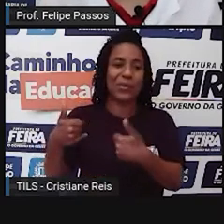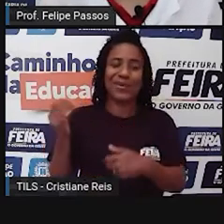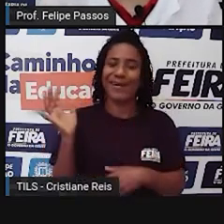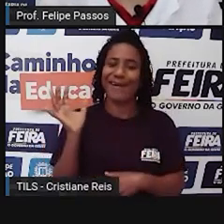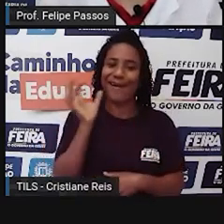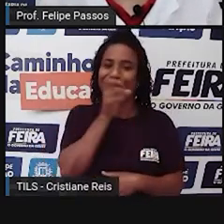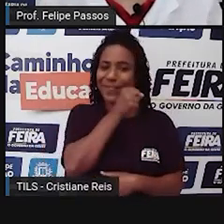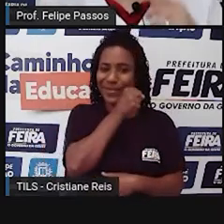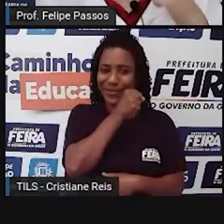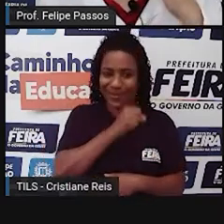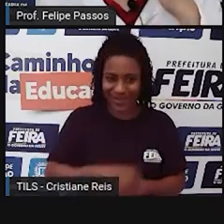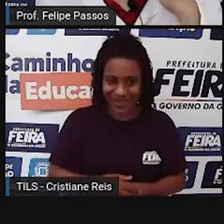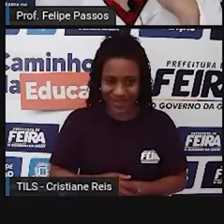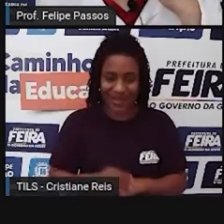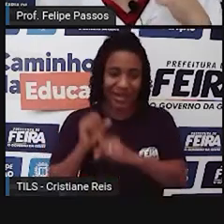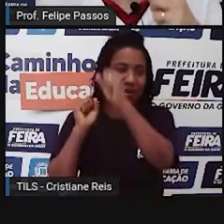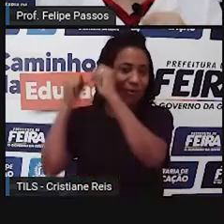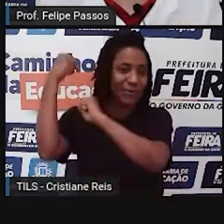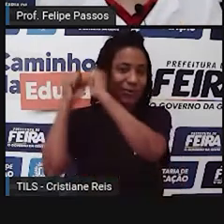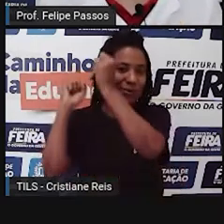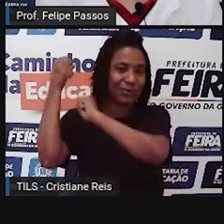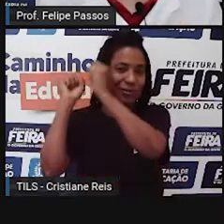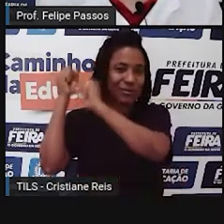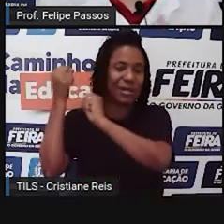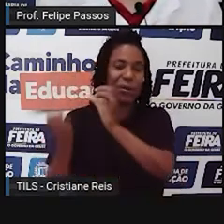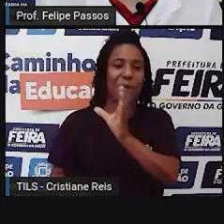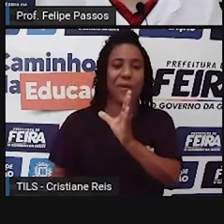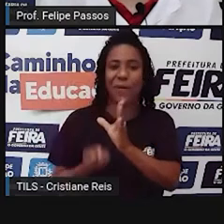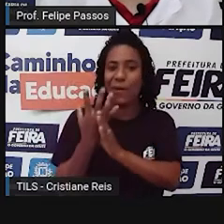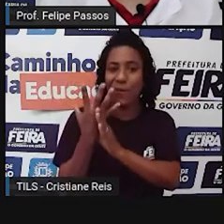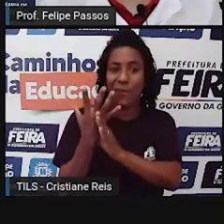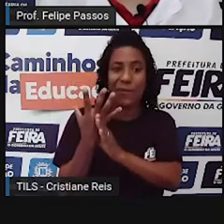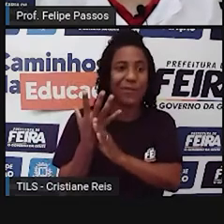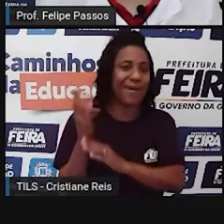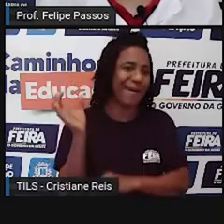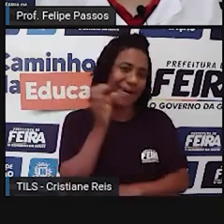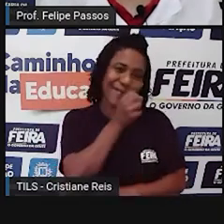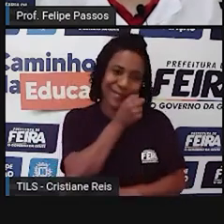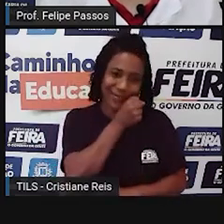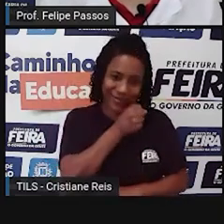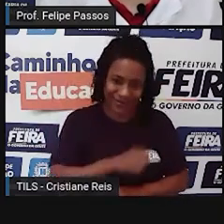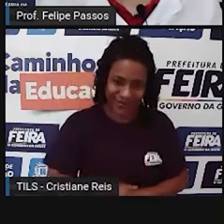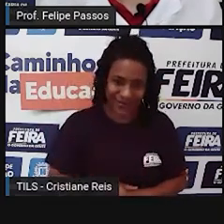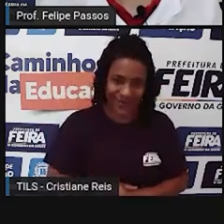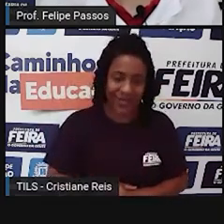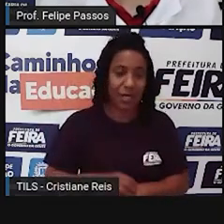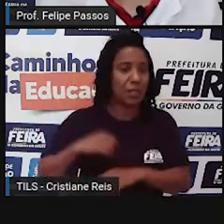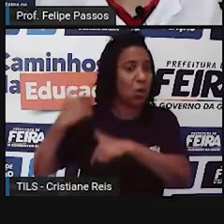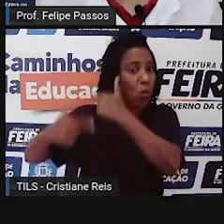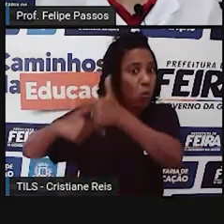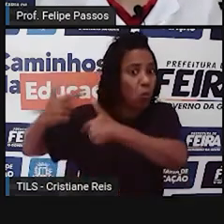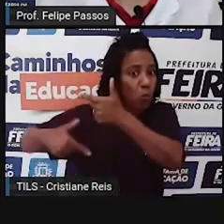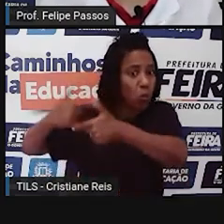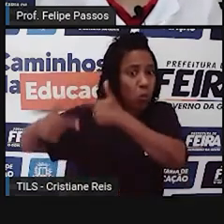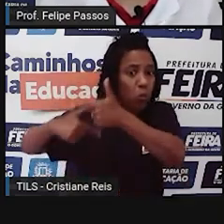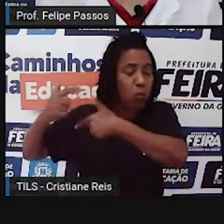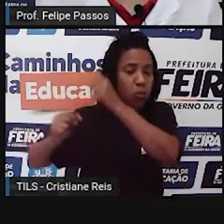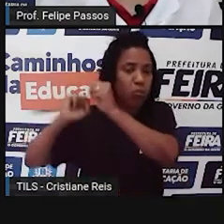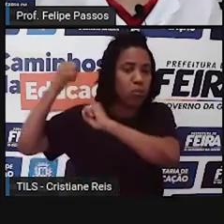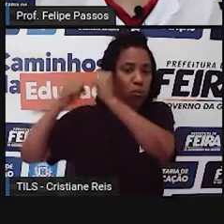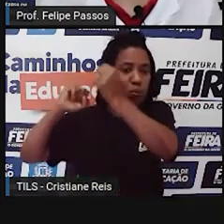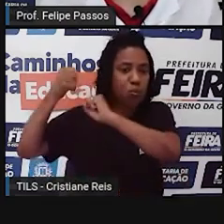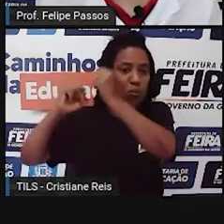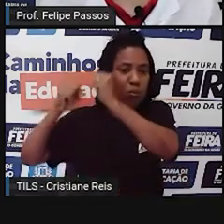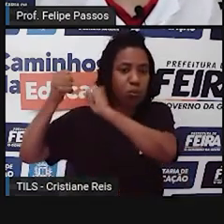surgem as indústrias em grande quantidade e aí você tem uma produção industrial que é muito mais acelerada do que uma produção